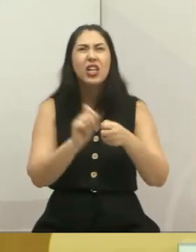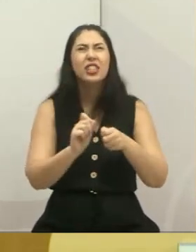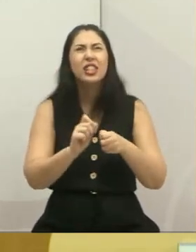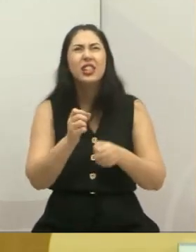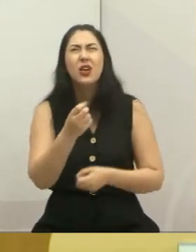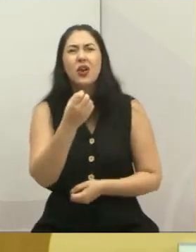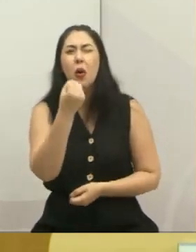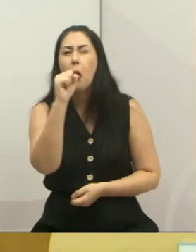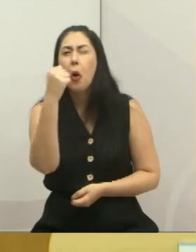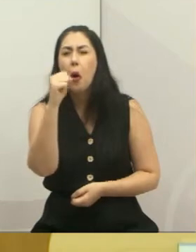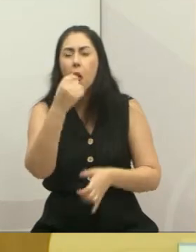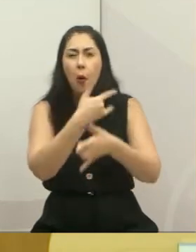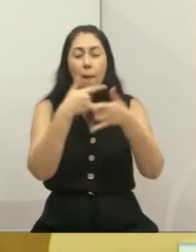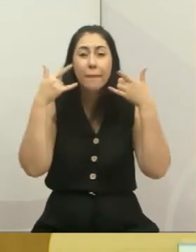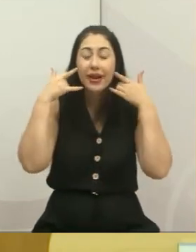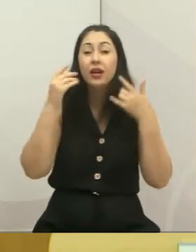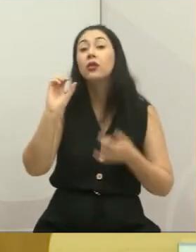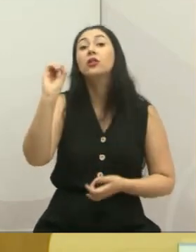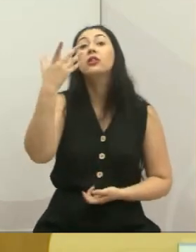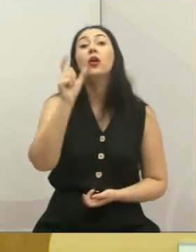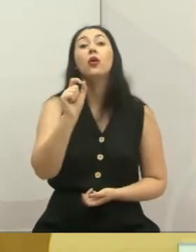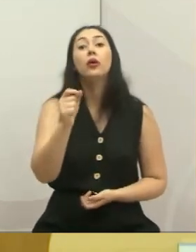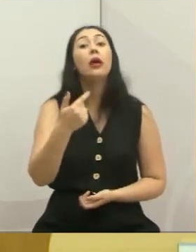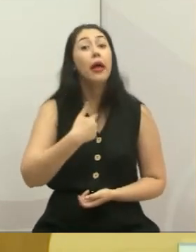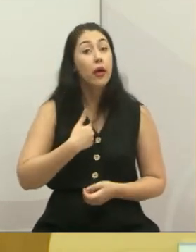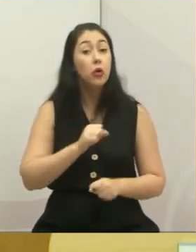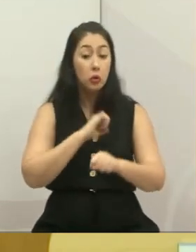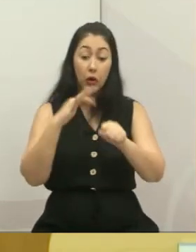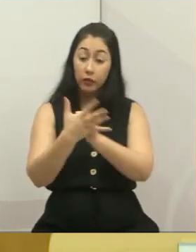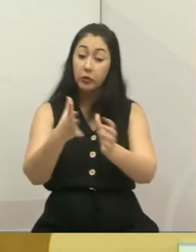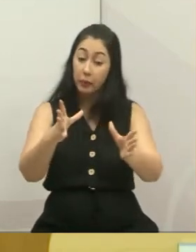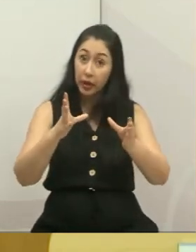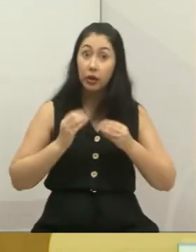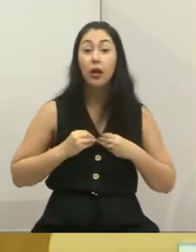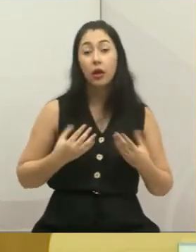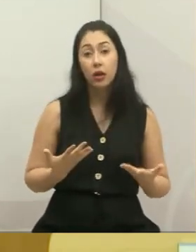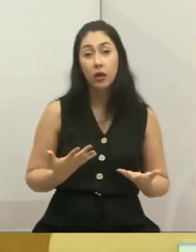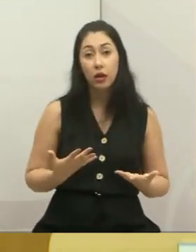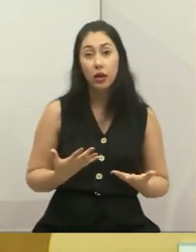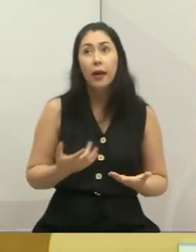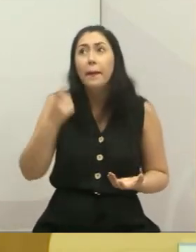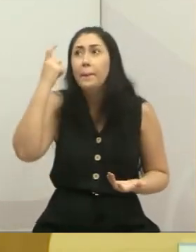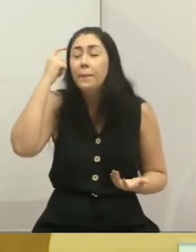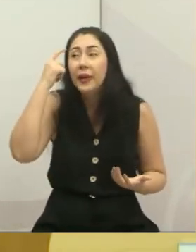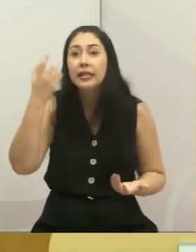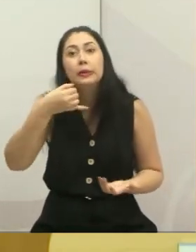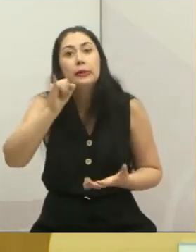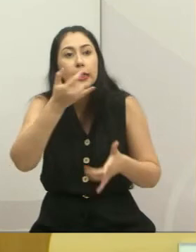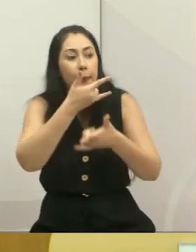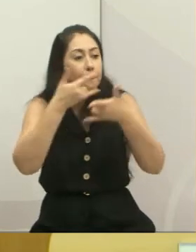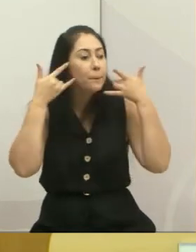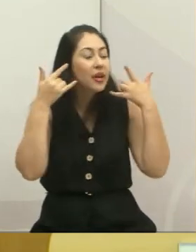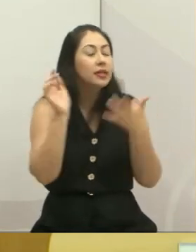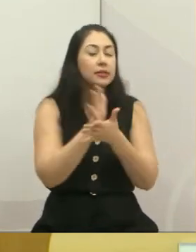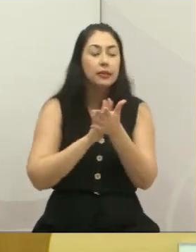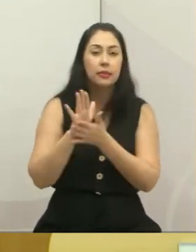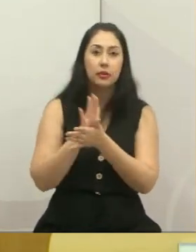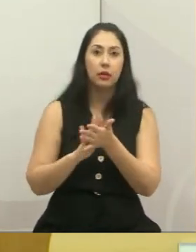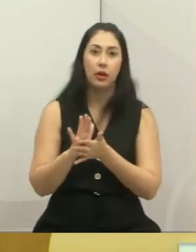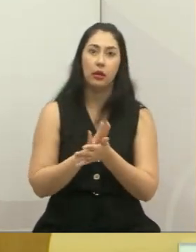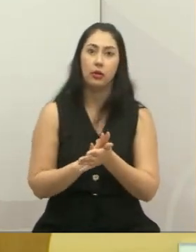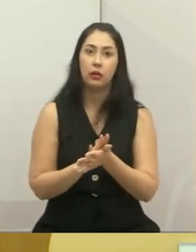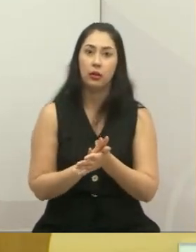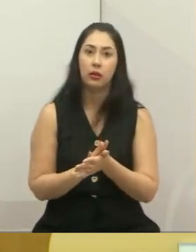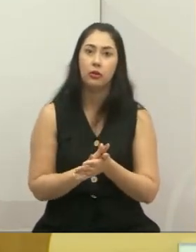dessa aqui. O que aconteceu? E peguei o coronavírus. E eu vejo muita gente andar sem máscara.